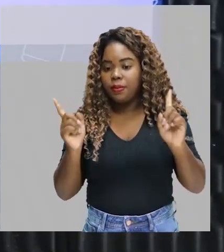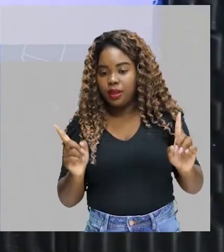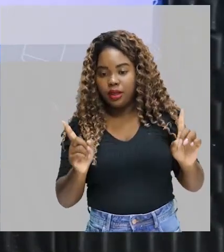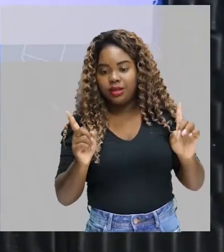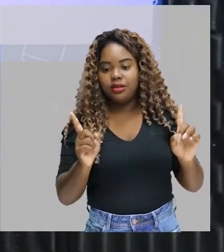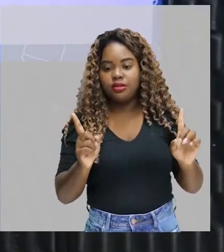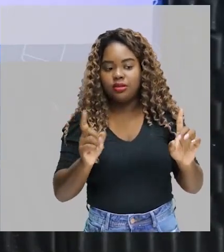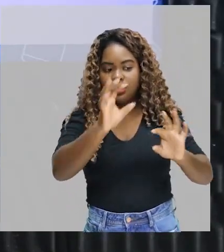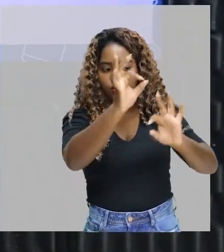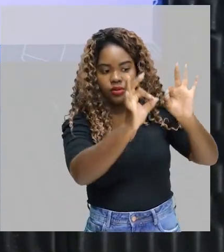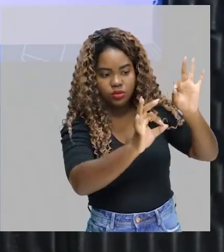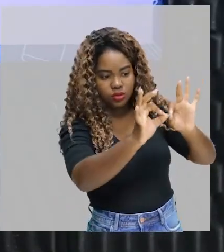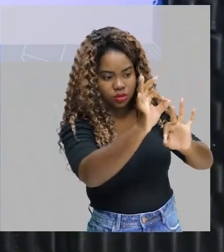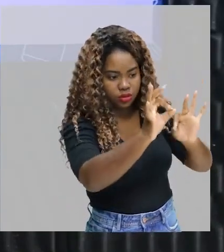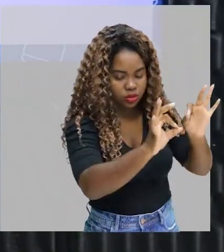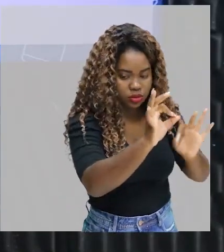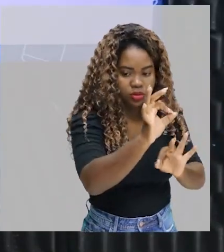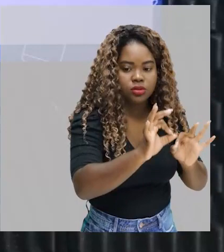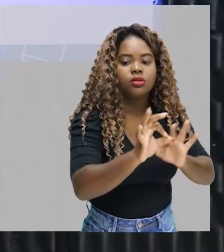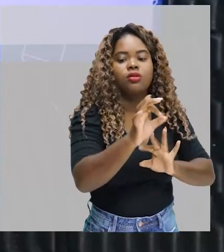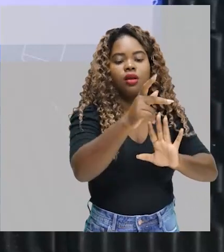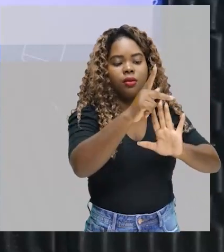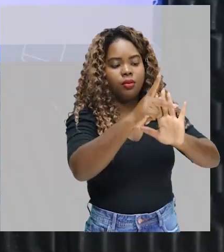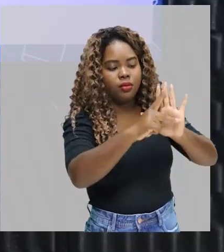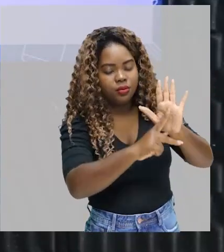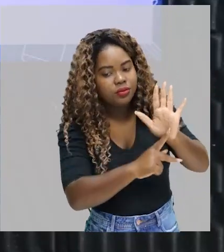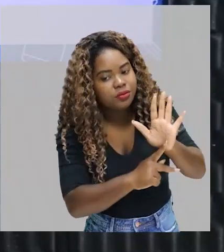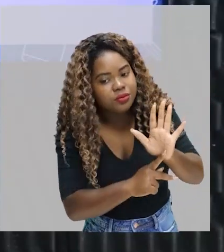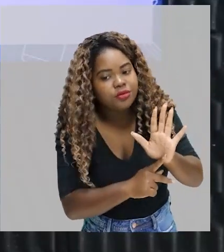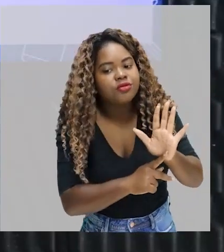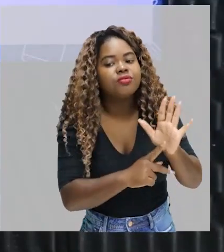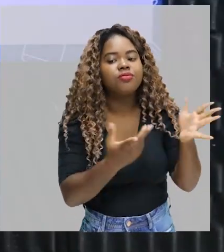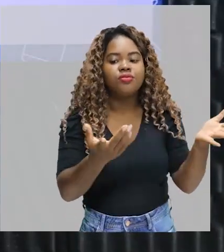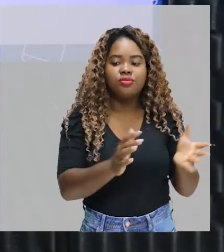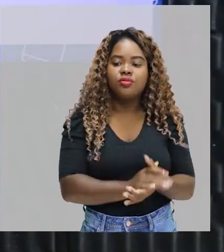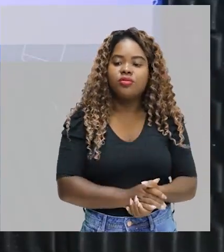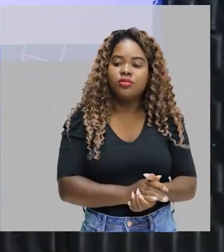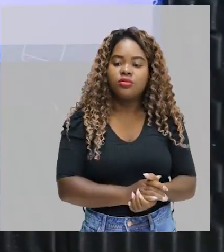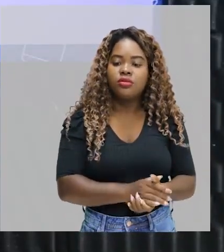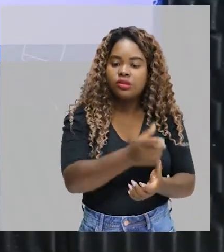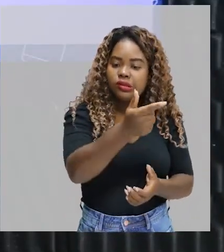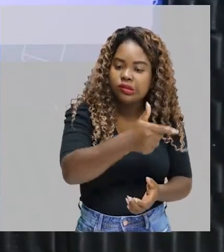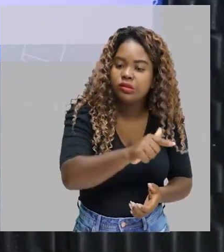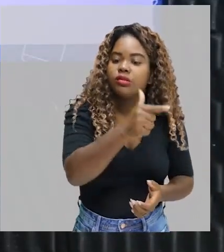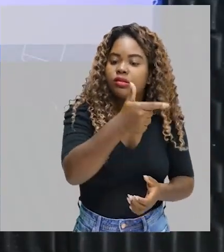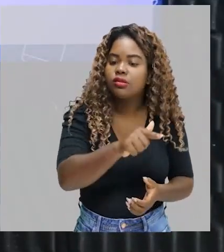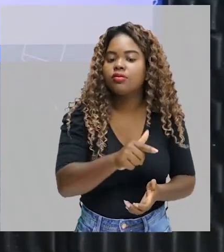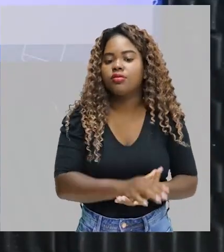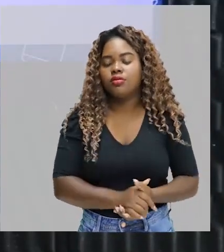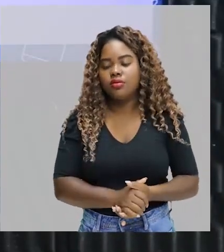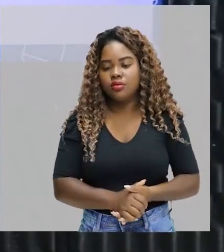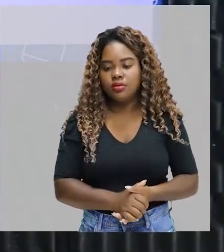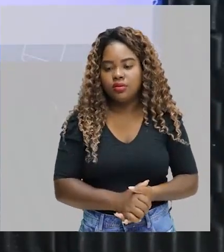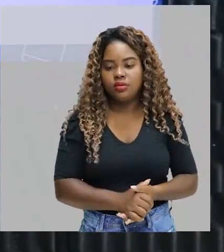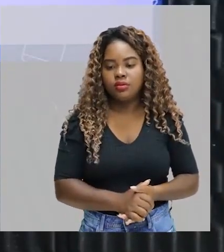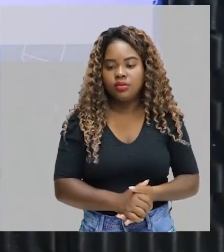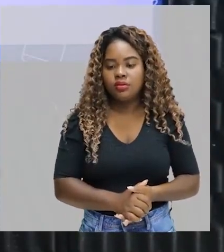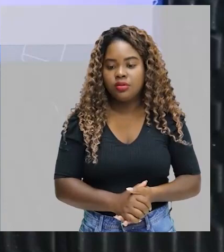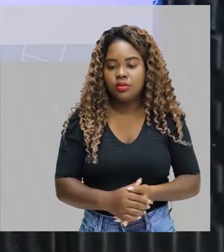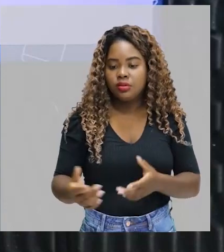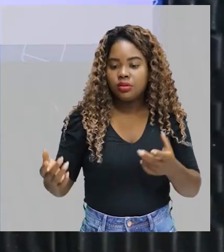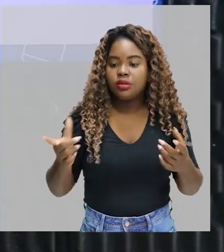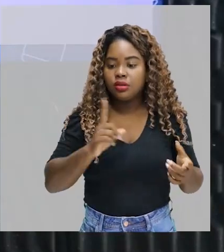ela é planejada, que ela é estruturada, que ela é repetitiva, que visa a